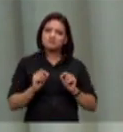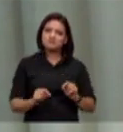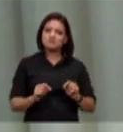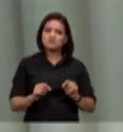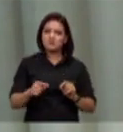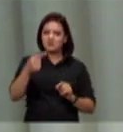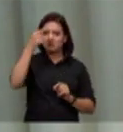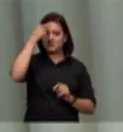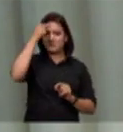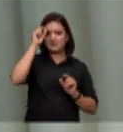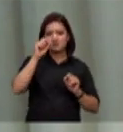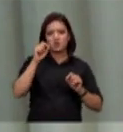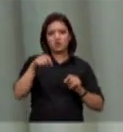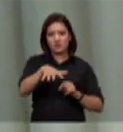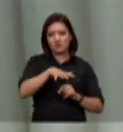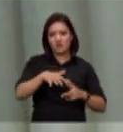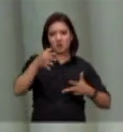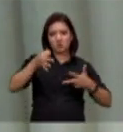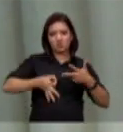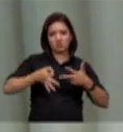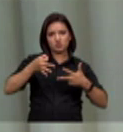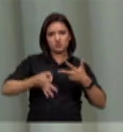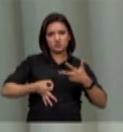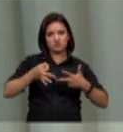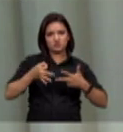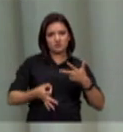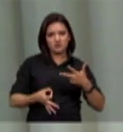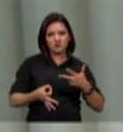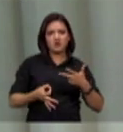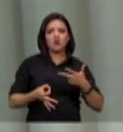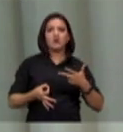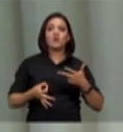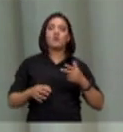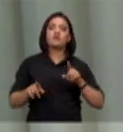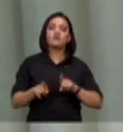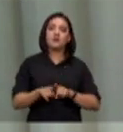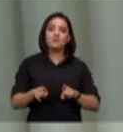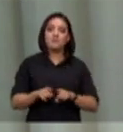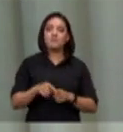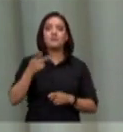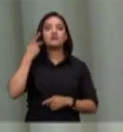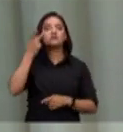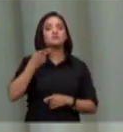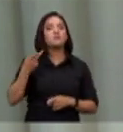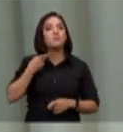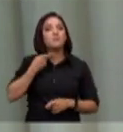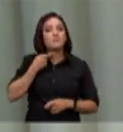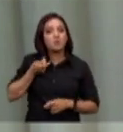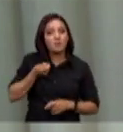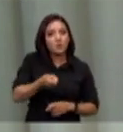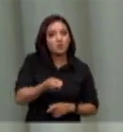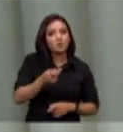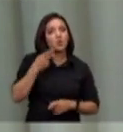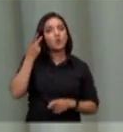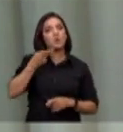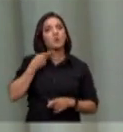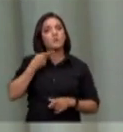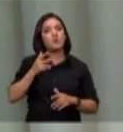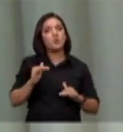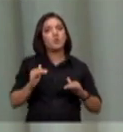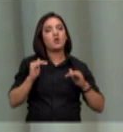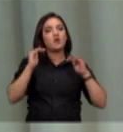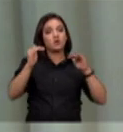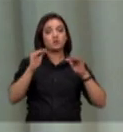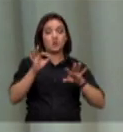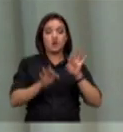o aparelho jurisdicional para os promotores e procuradores na justiça estadual